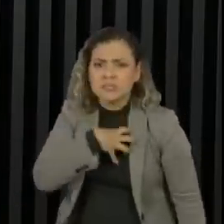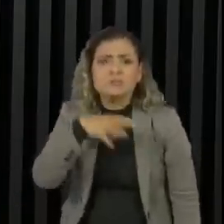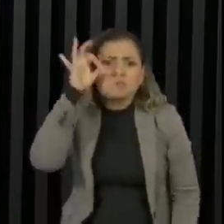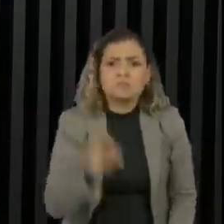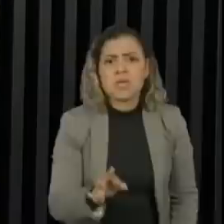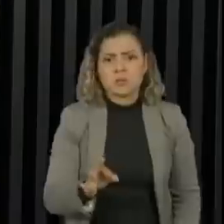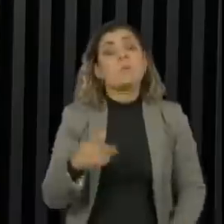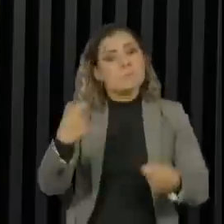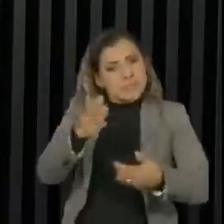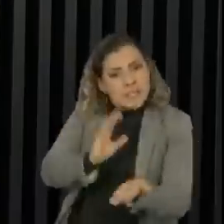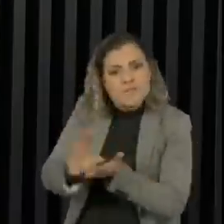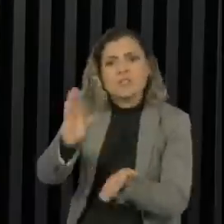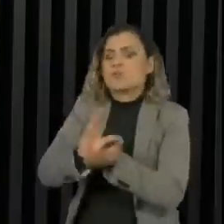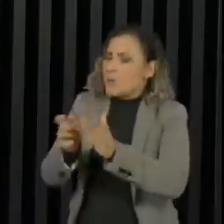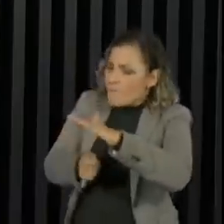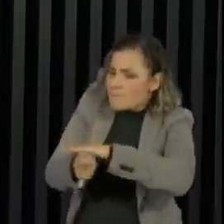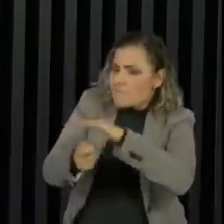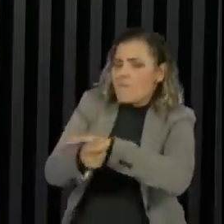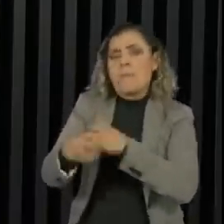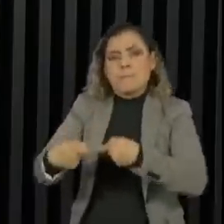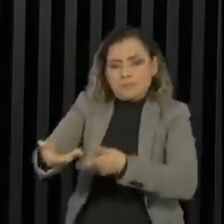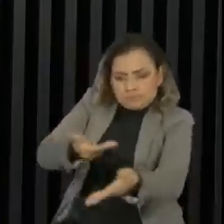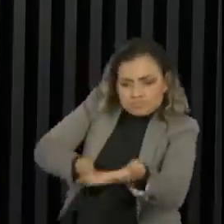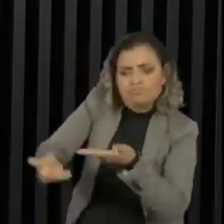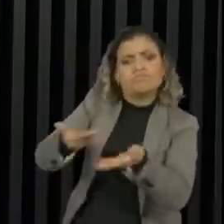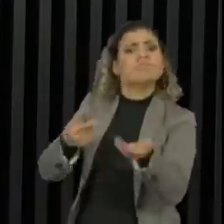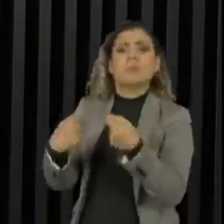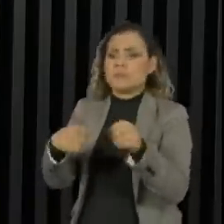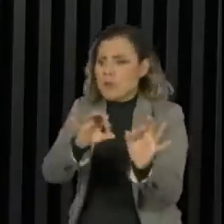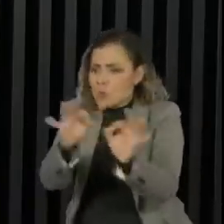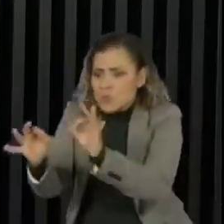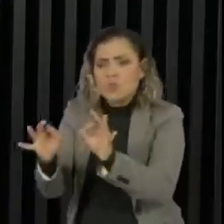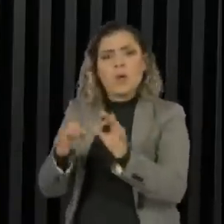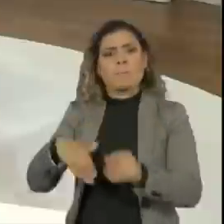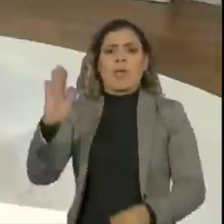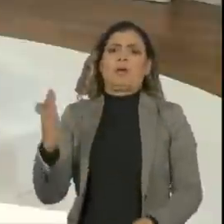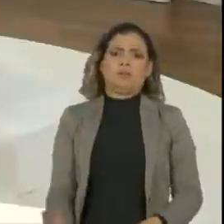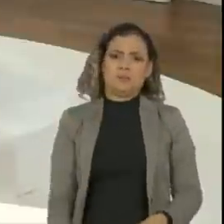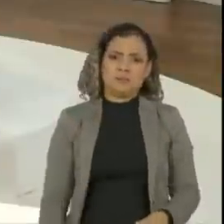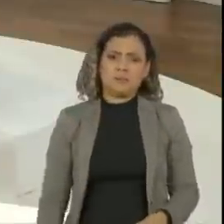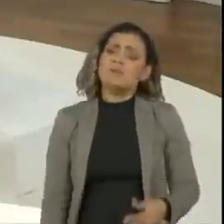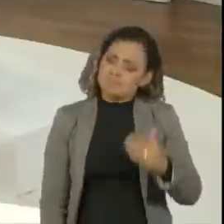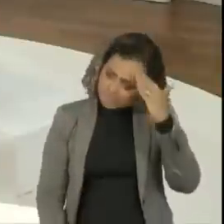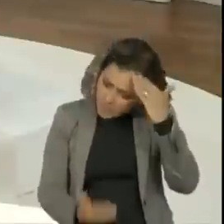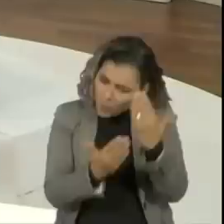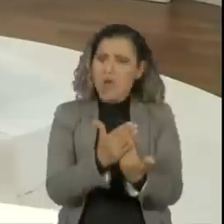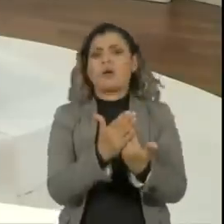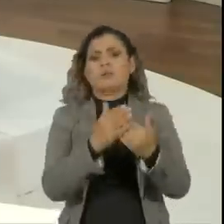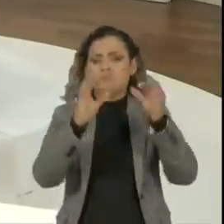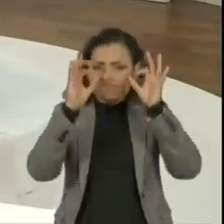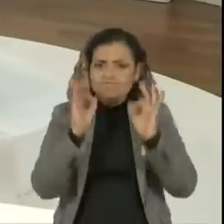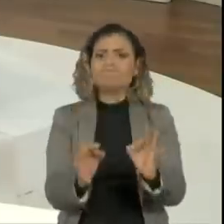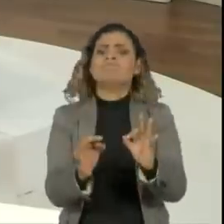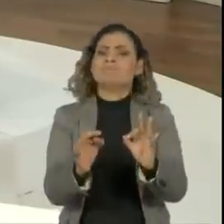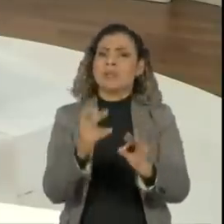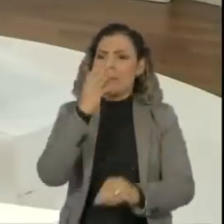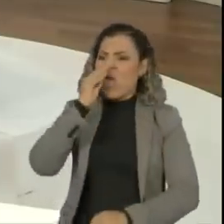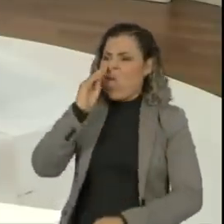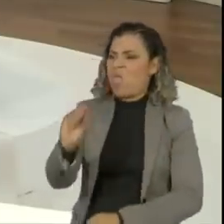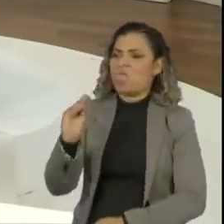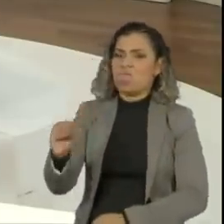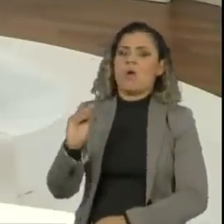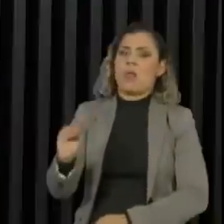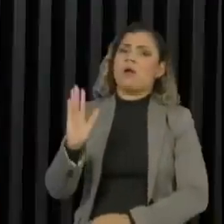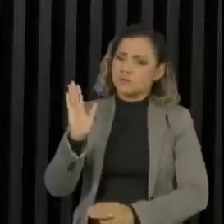precisa de investimento, que precisa de diálogo, que precisa ser observado e eu acredito que está sendo completamente negligenciado nos